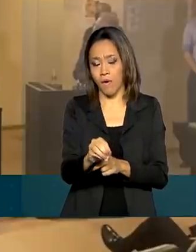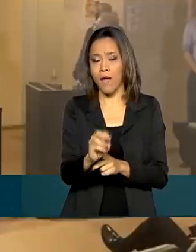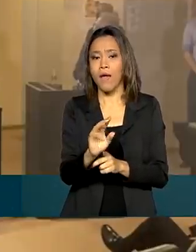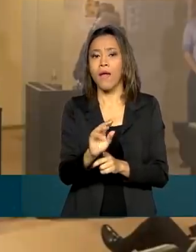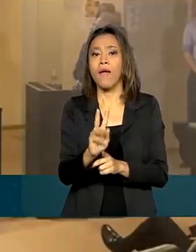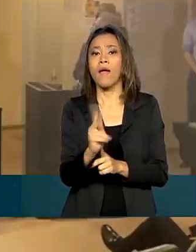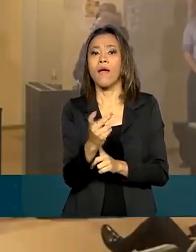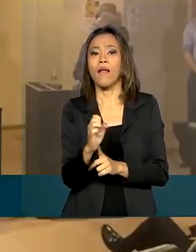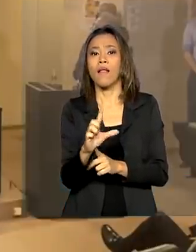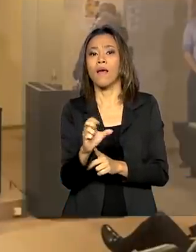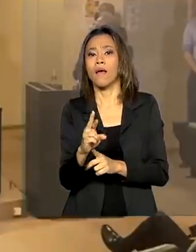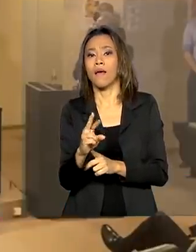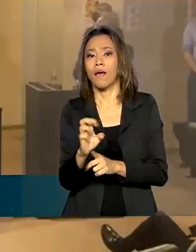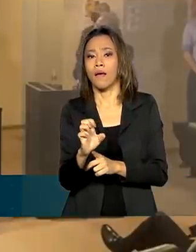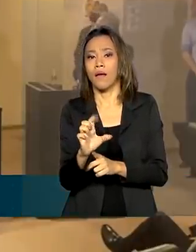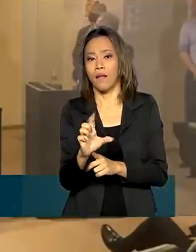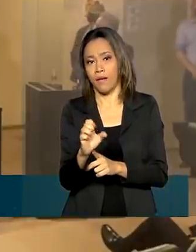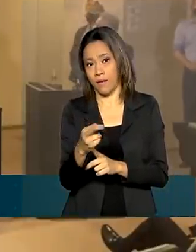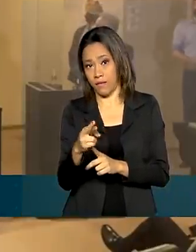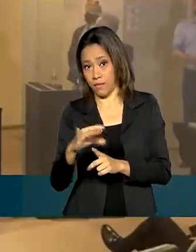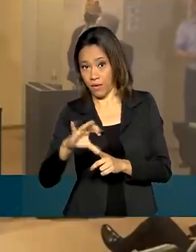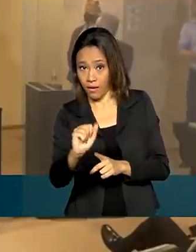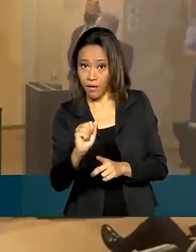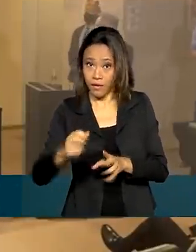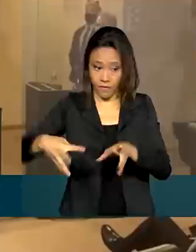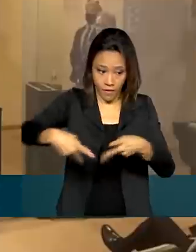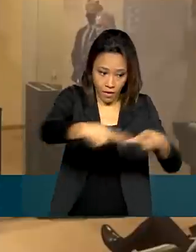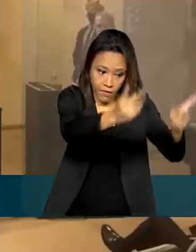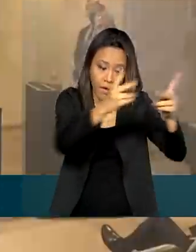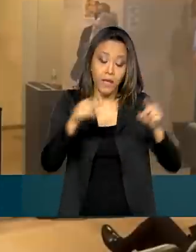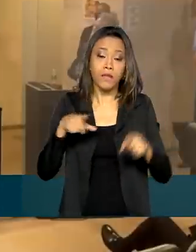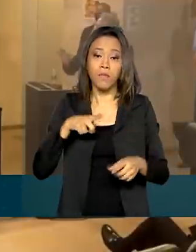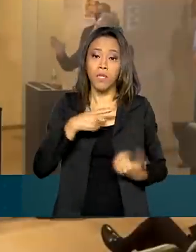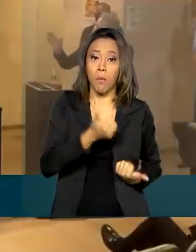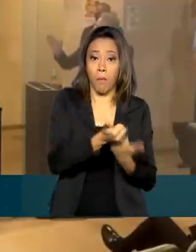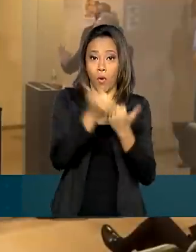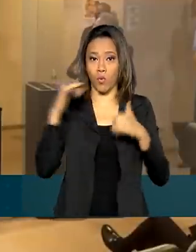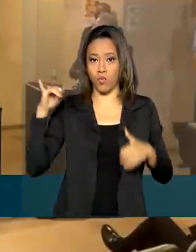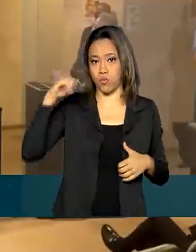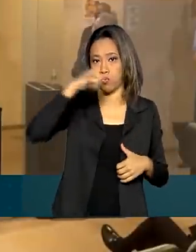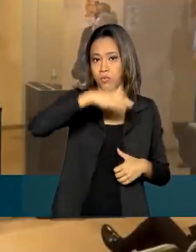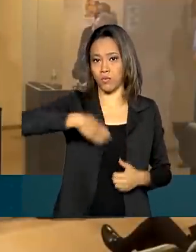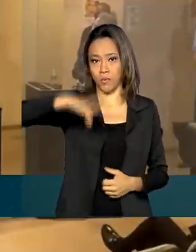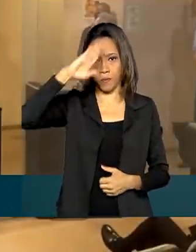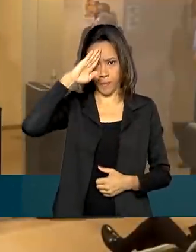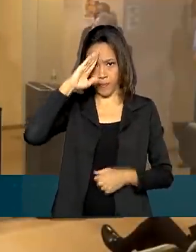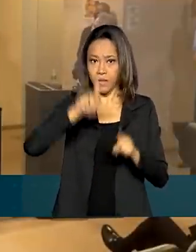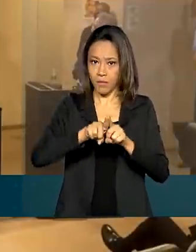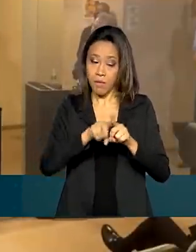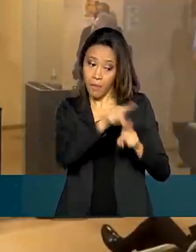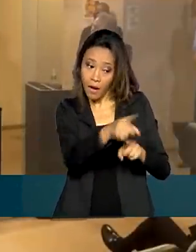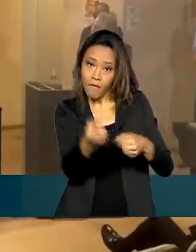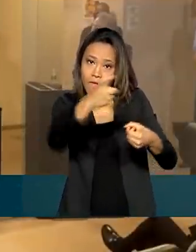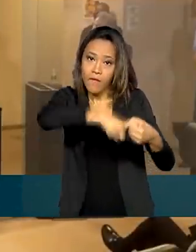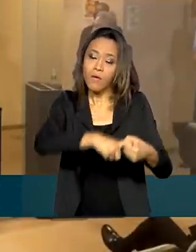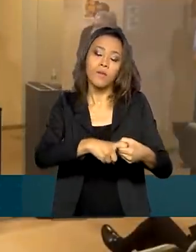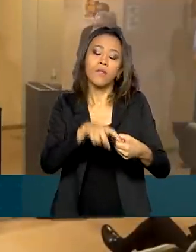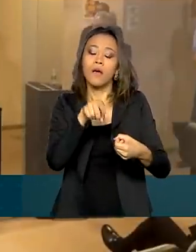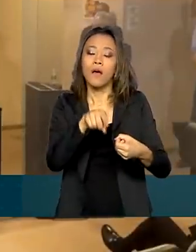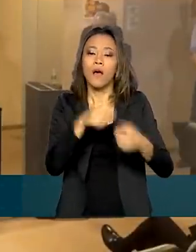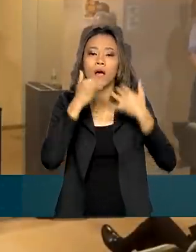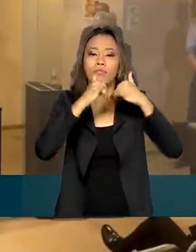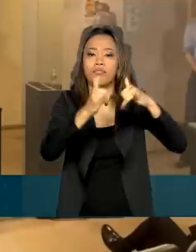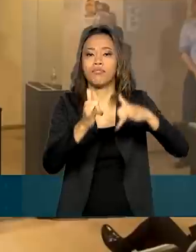serão transportados também com o auxílio da Força Aérea Brasileira. E isso vai assegurar o restabelecimento gradual